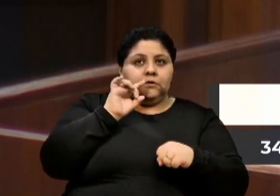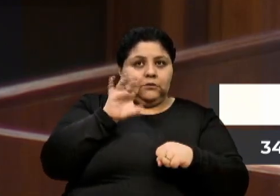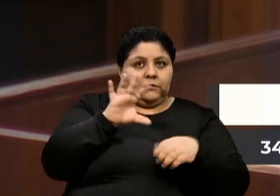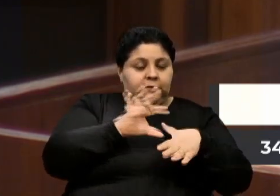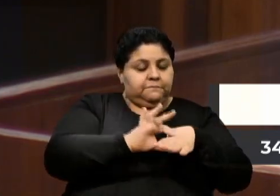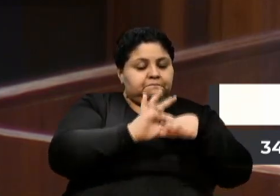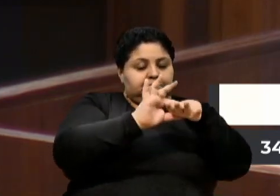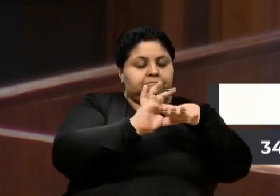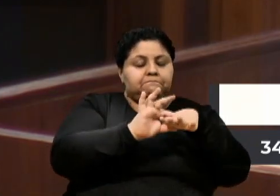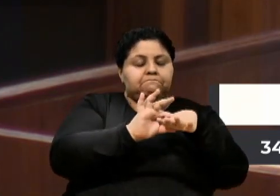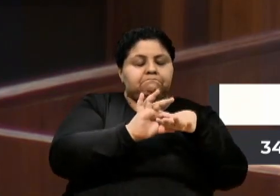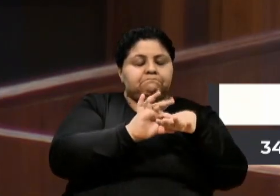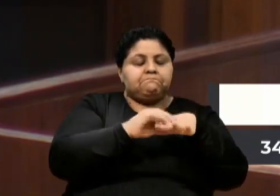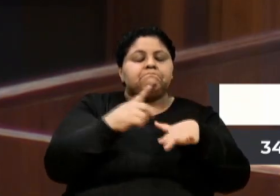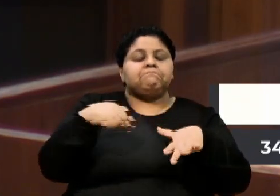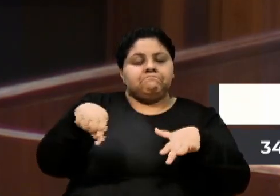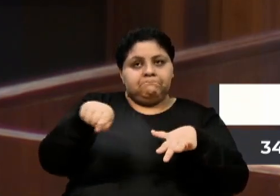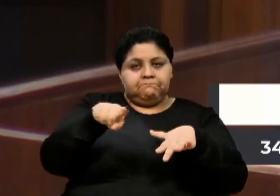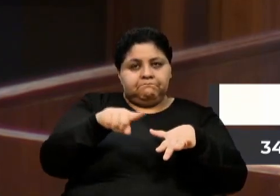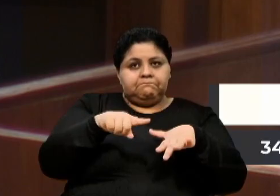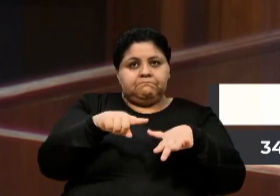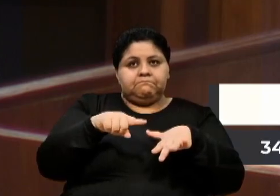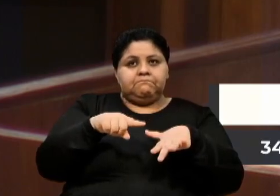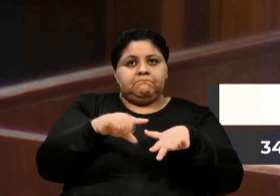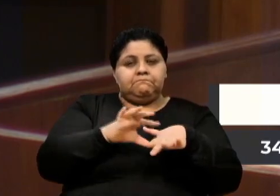líder. Nós conversamos...